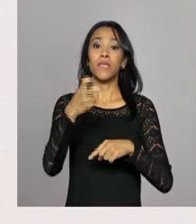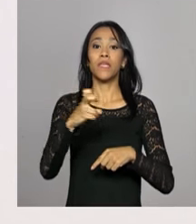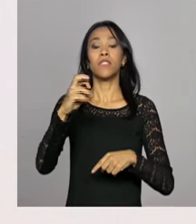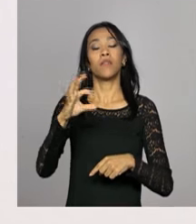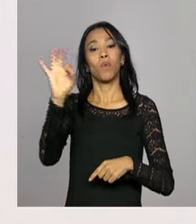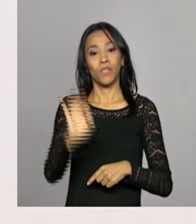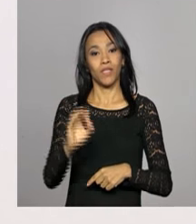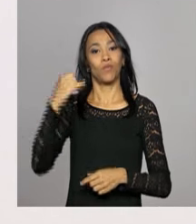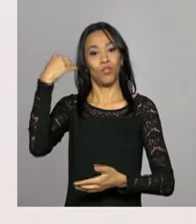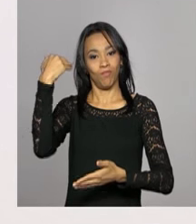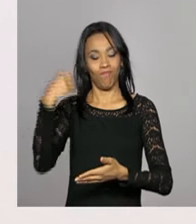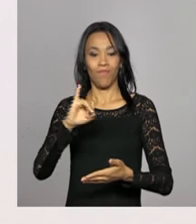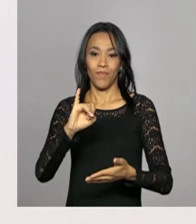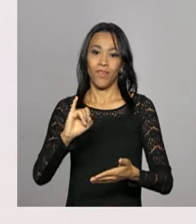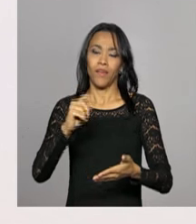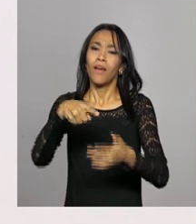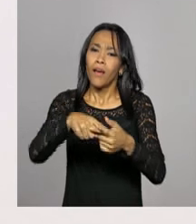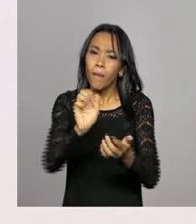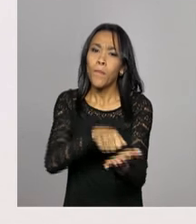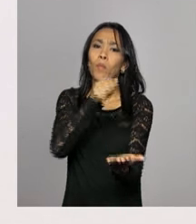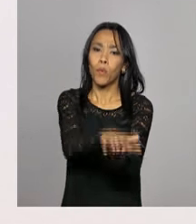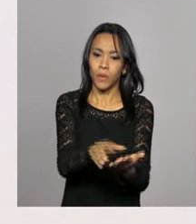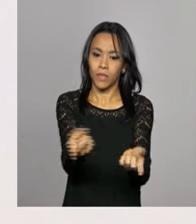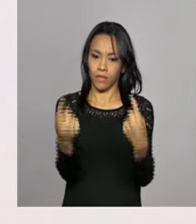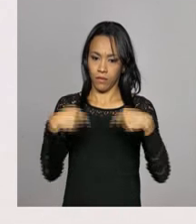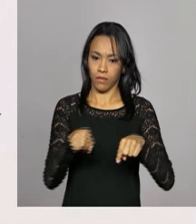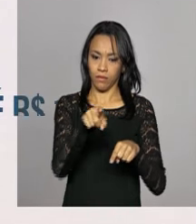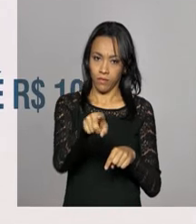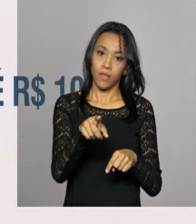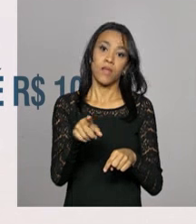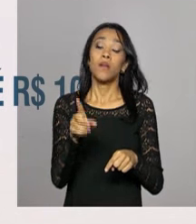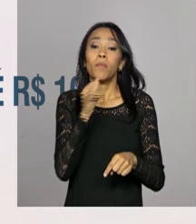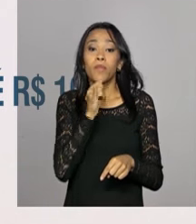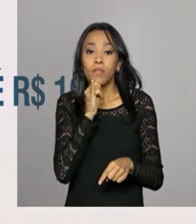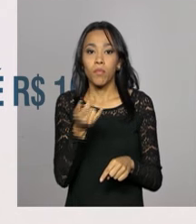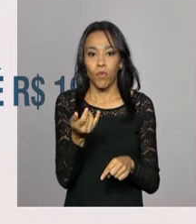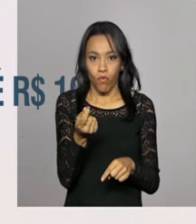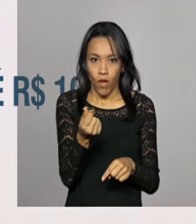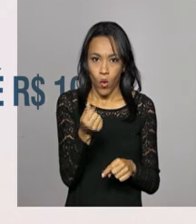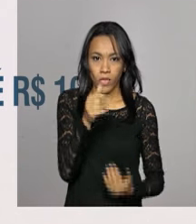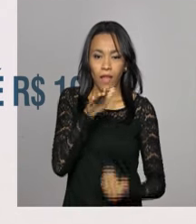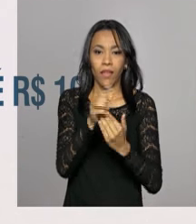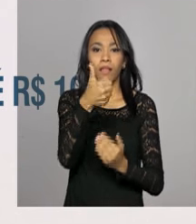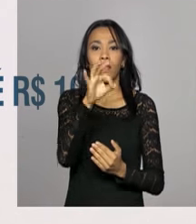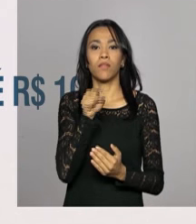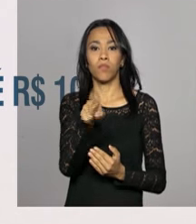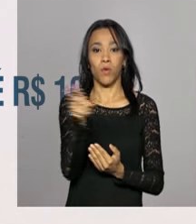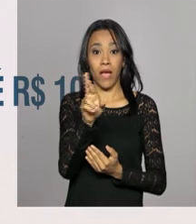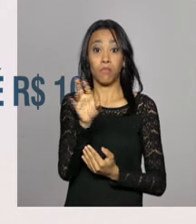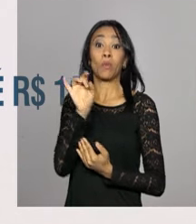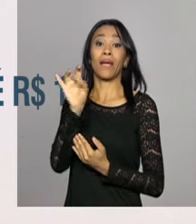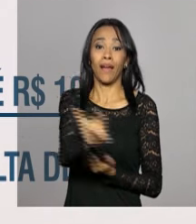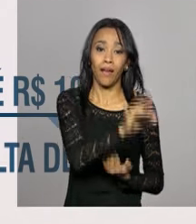Elas vão ser cobradas sobre o valor total a ser regularizado. No caso de valores de até 10 mil reais por